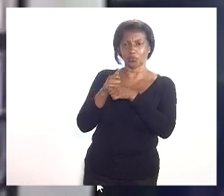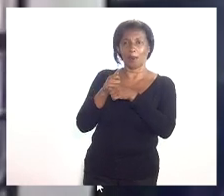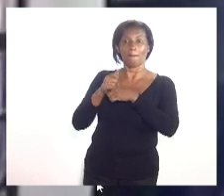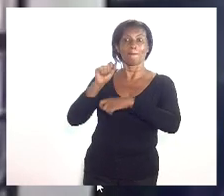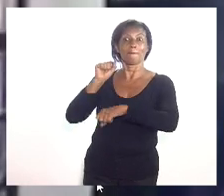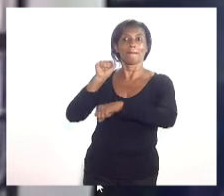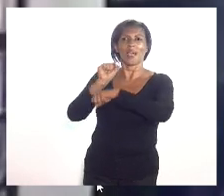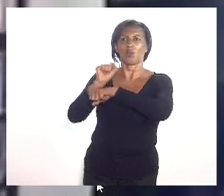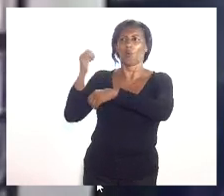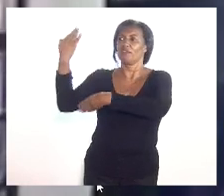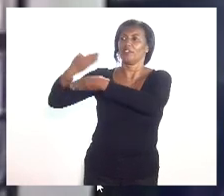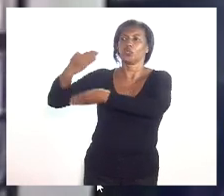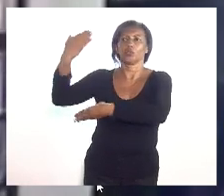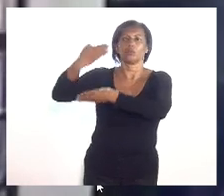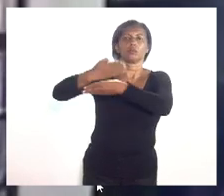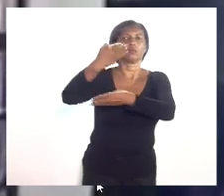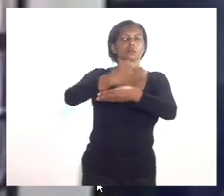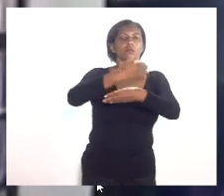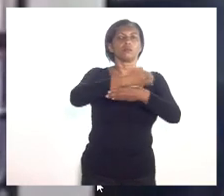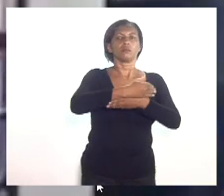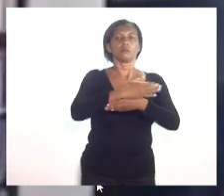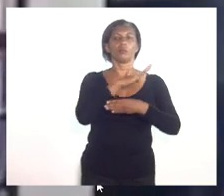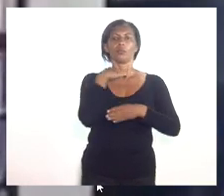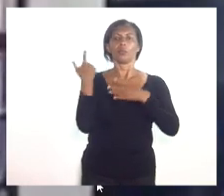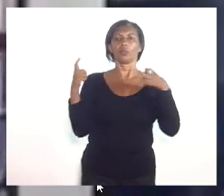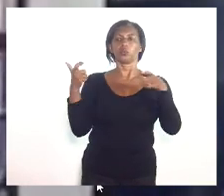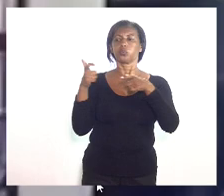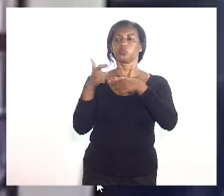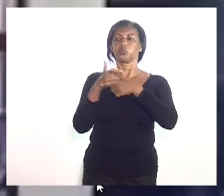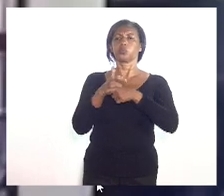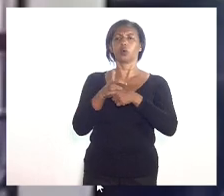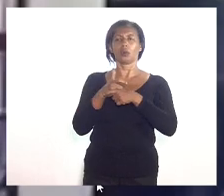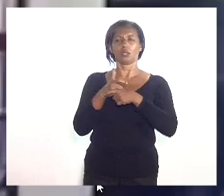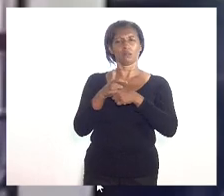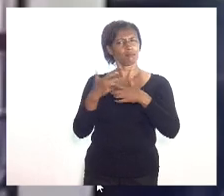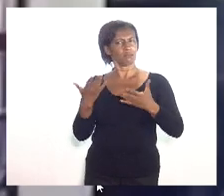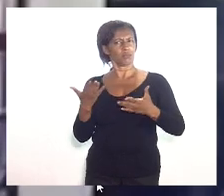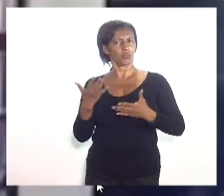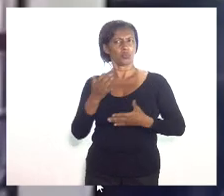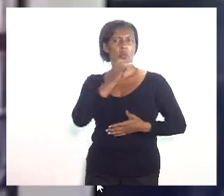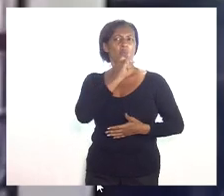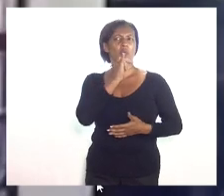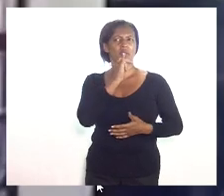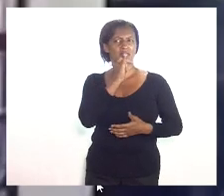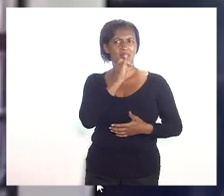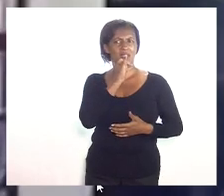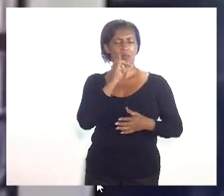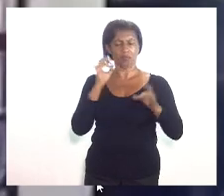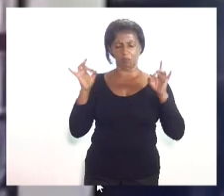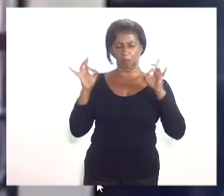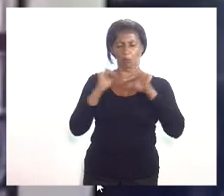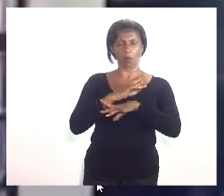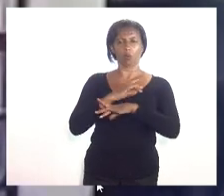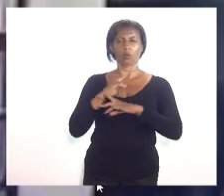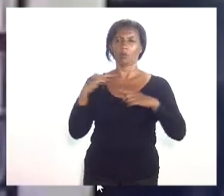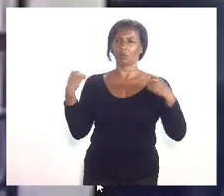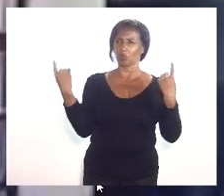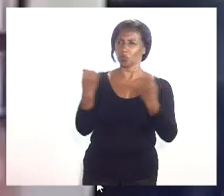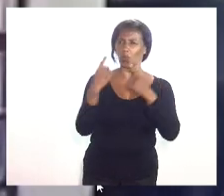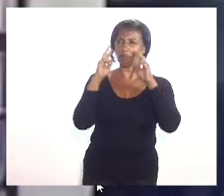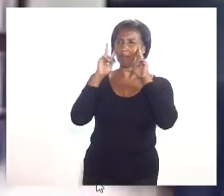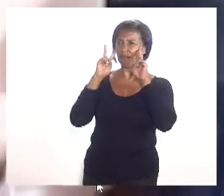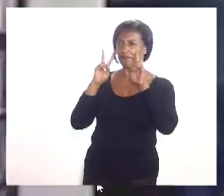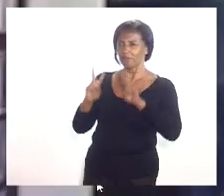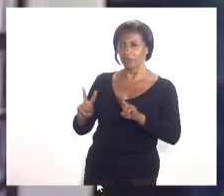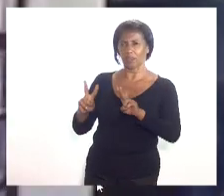óbitos o número de óbitos será que isso daí não é um exemplo concreto real que as pessoas possam ver que